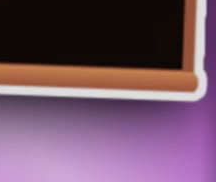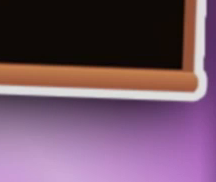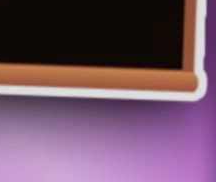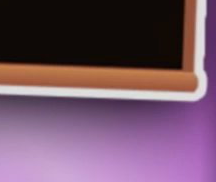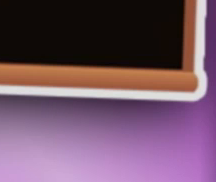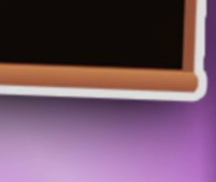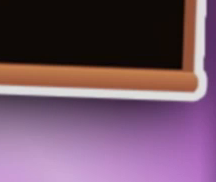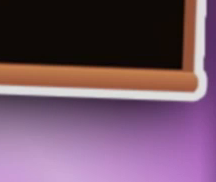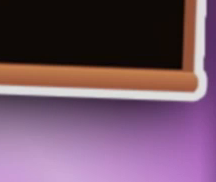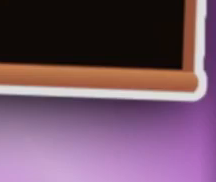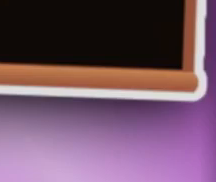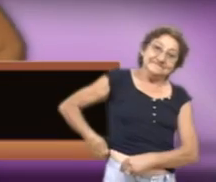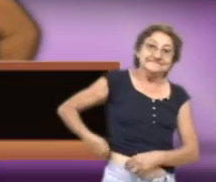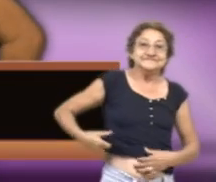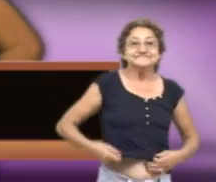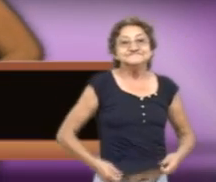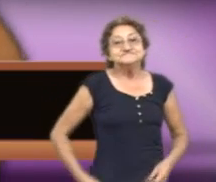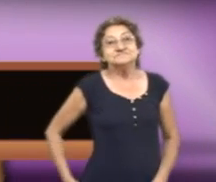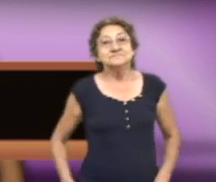professoras.